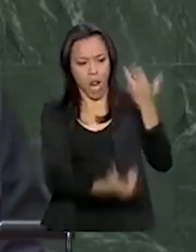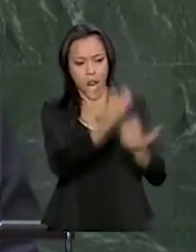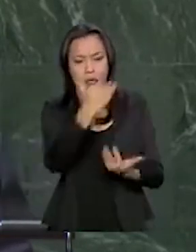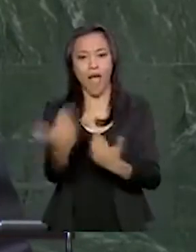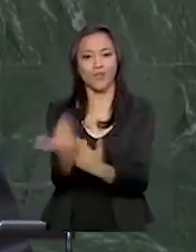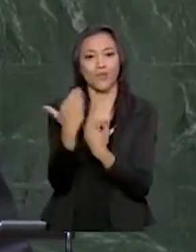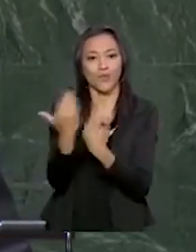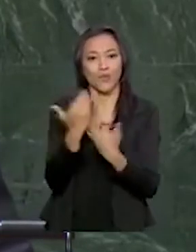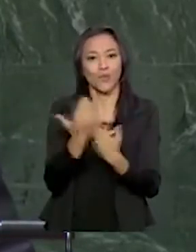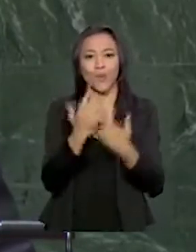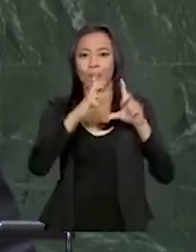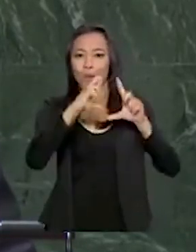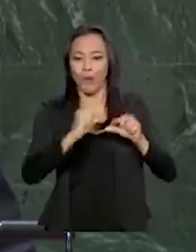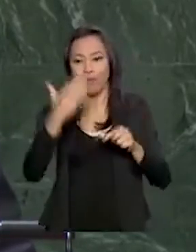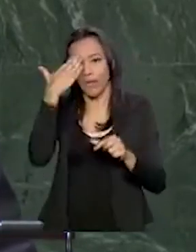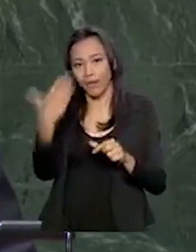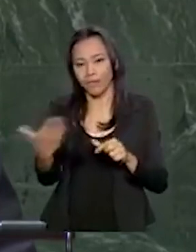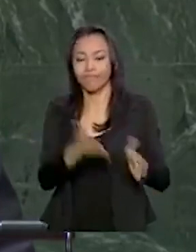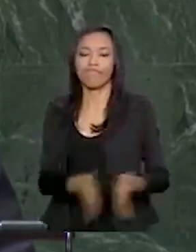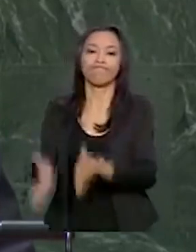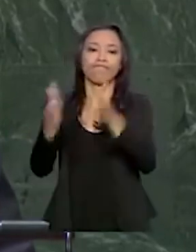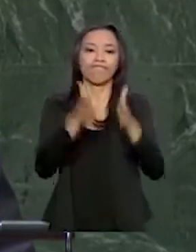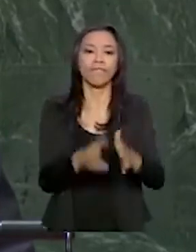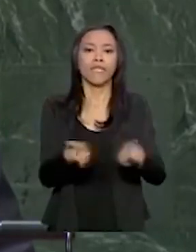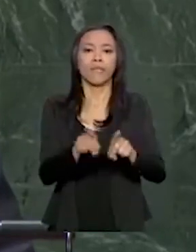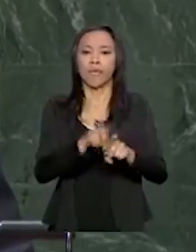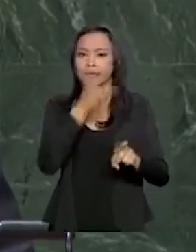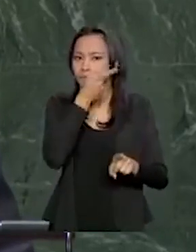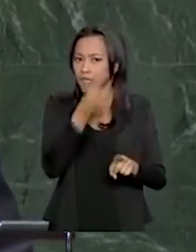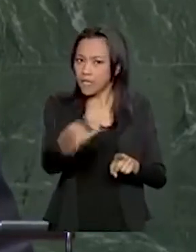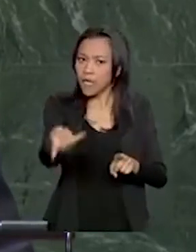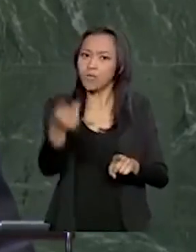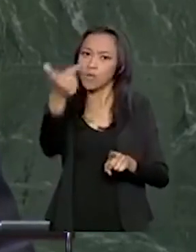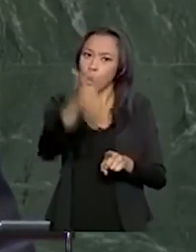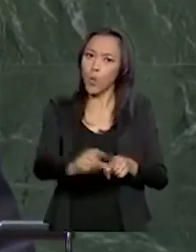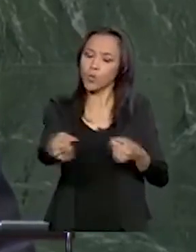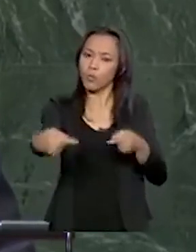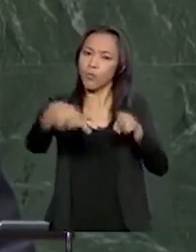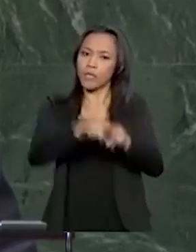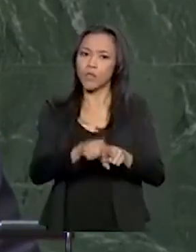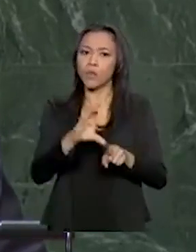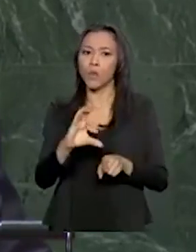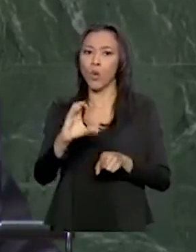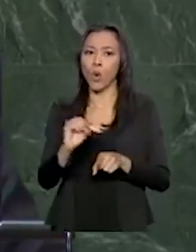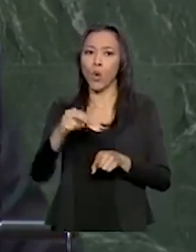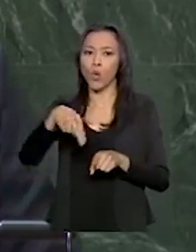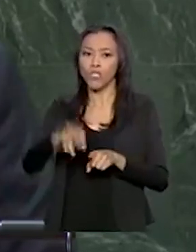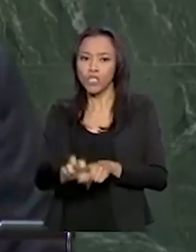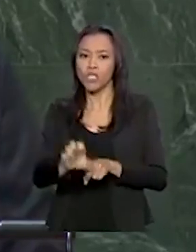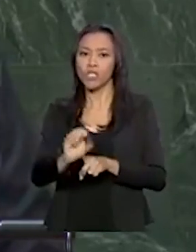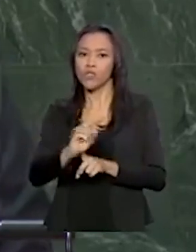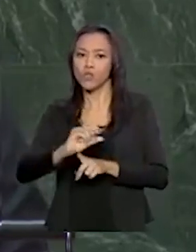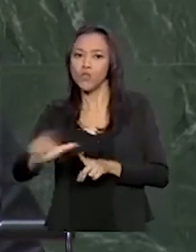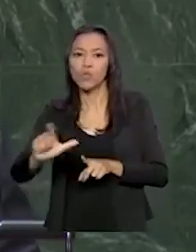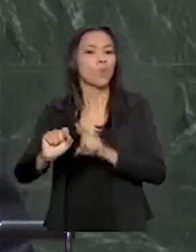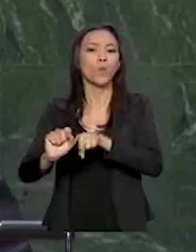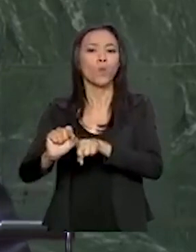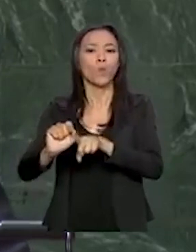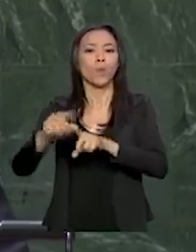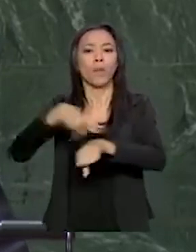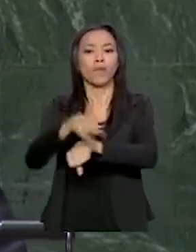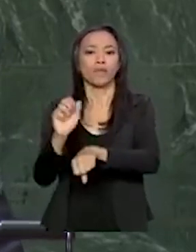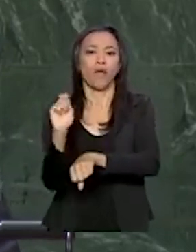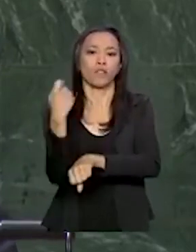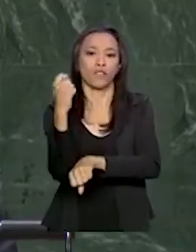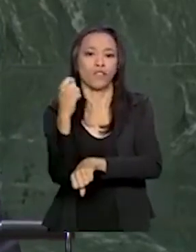país. Visitamos também um de nossos grandes parceiros no Cone Sul, a Argentina. Com